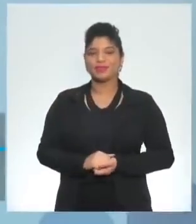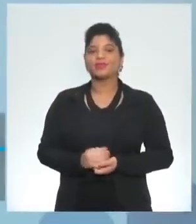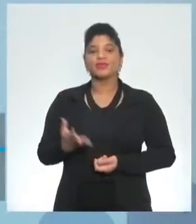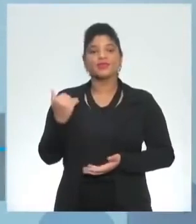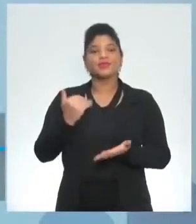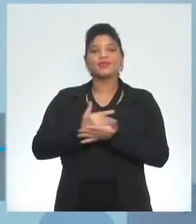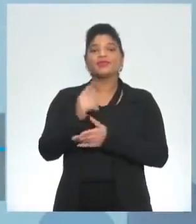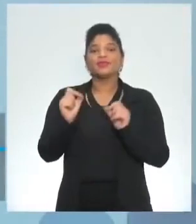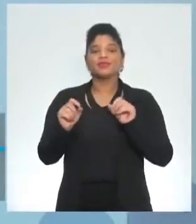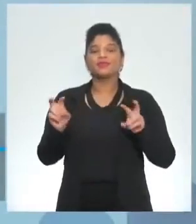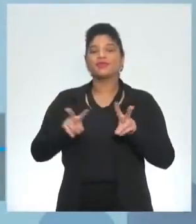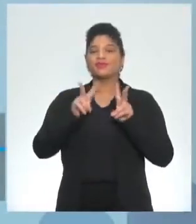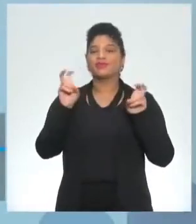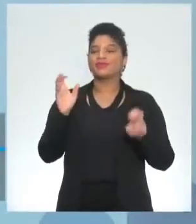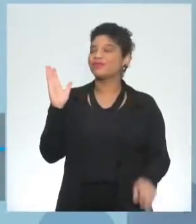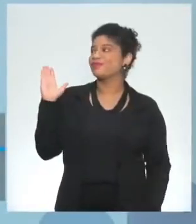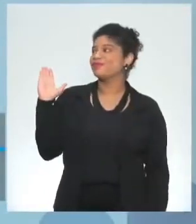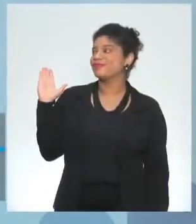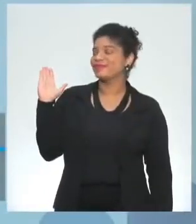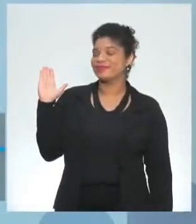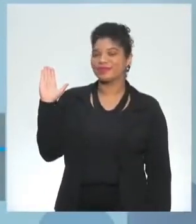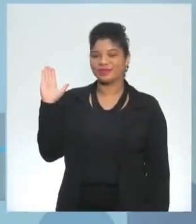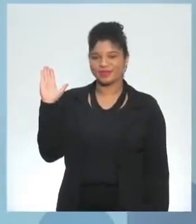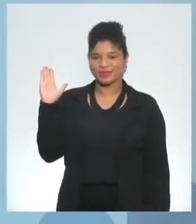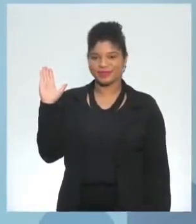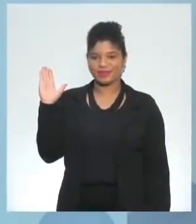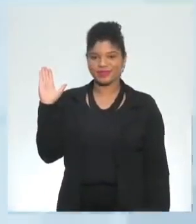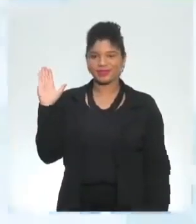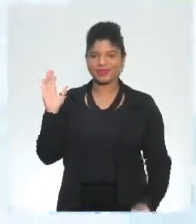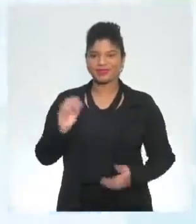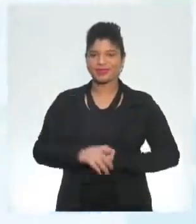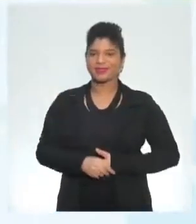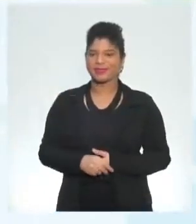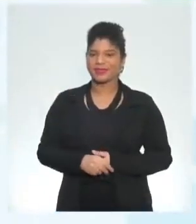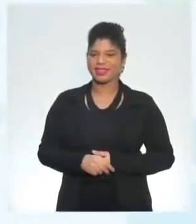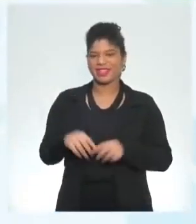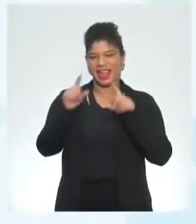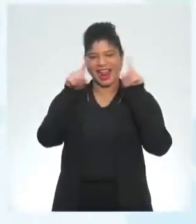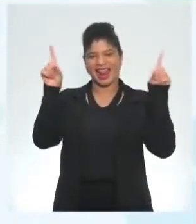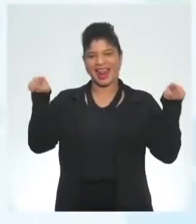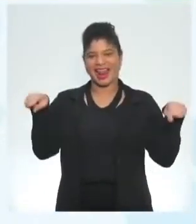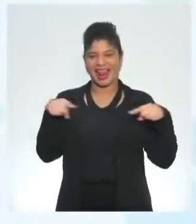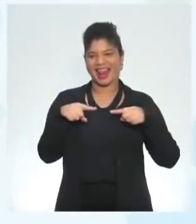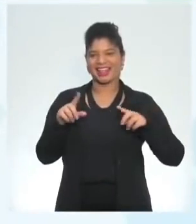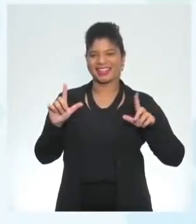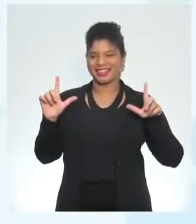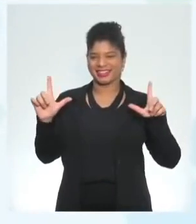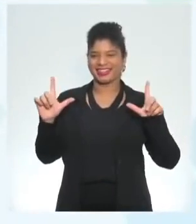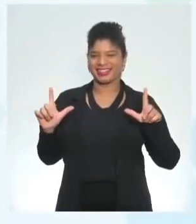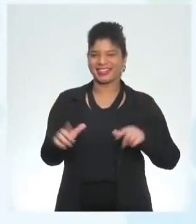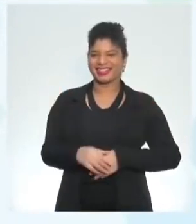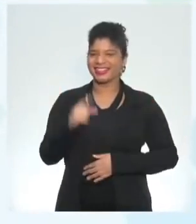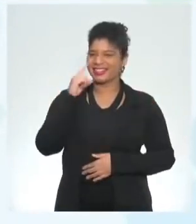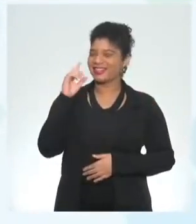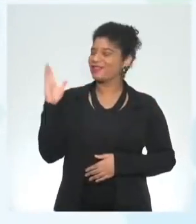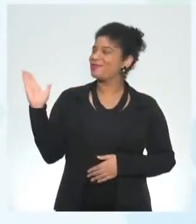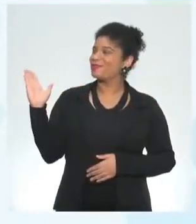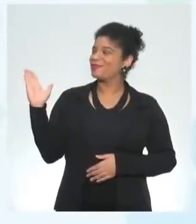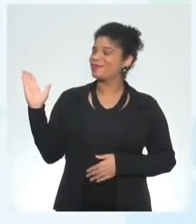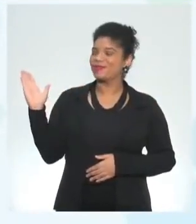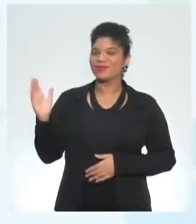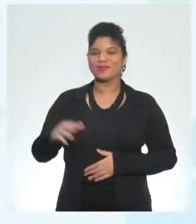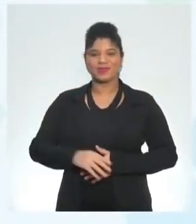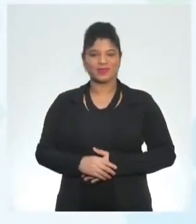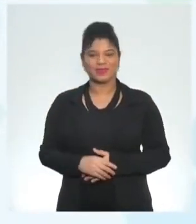falando do título da nossa aula hoje está aí na lousa para vocês a lousa foi ótimo né tá na tela para vocês so can you talk about the past the present